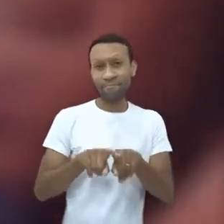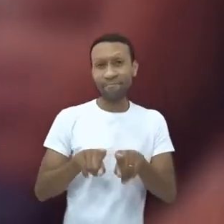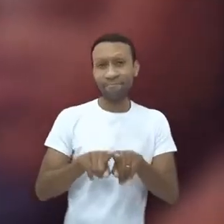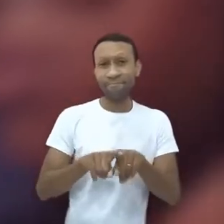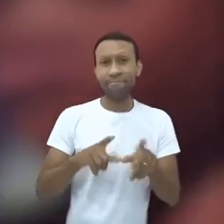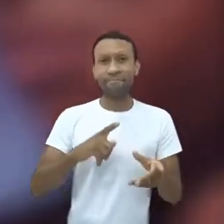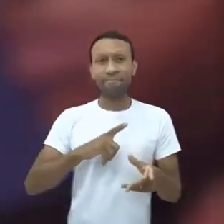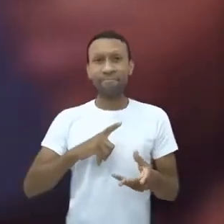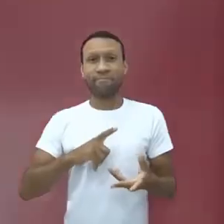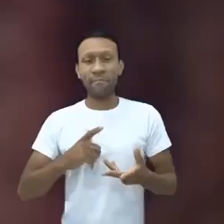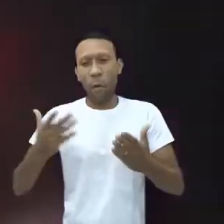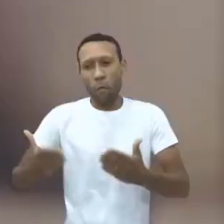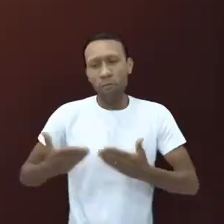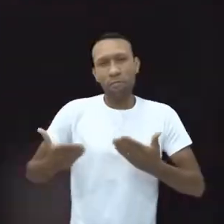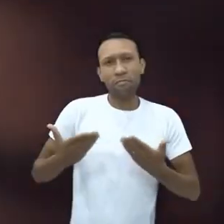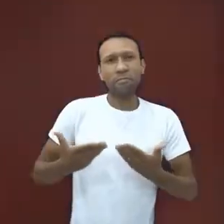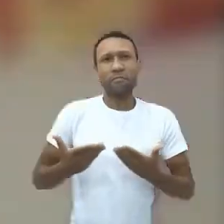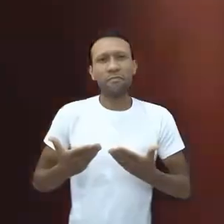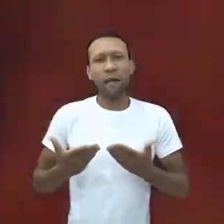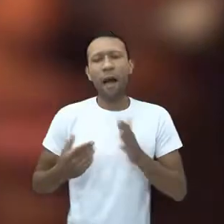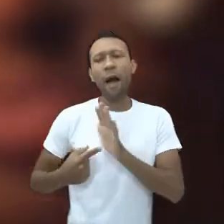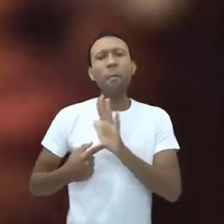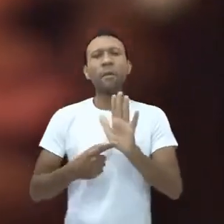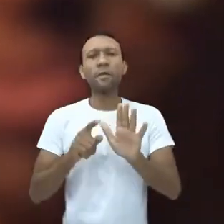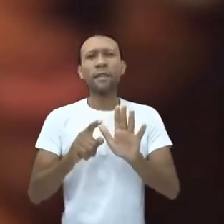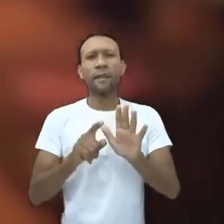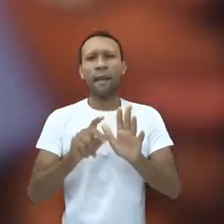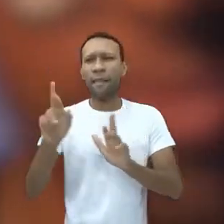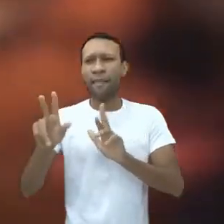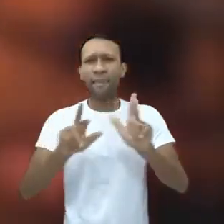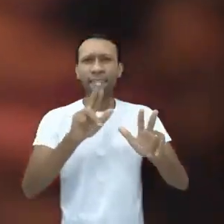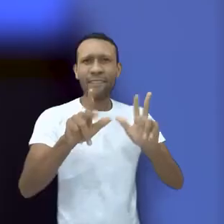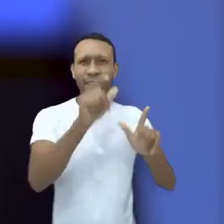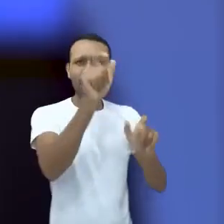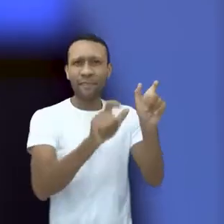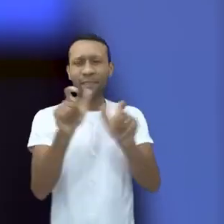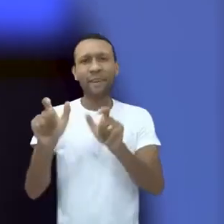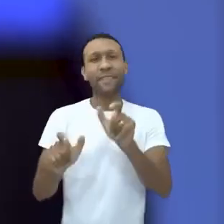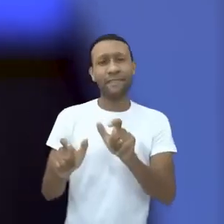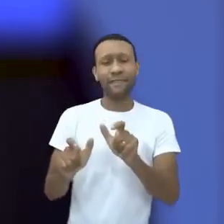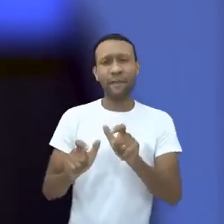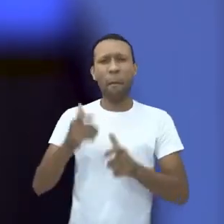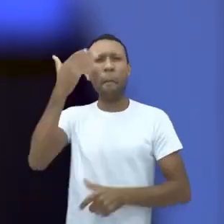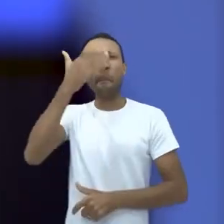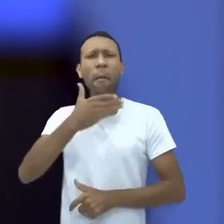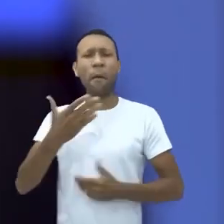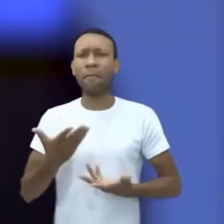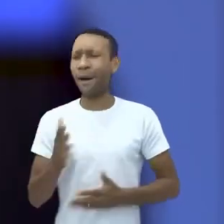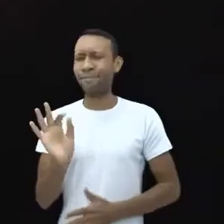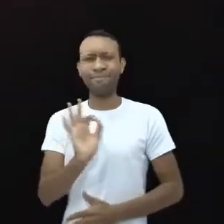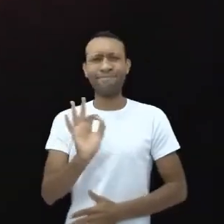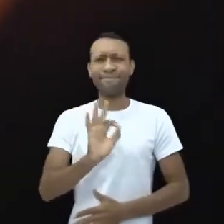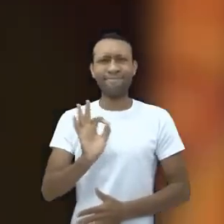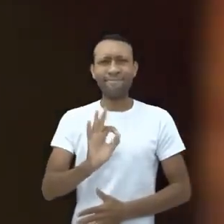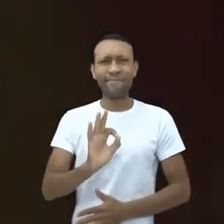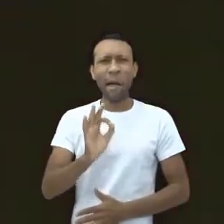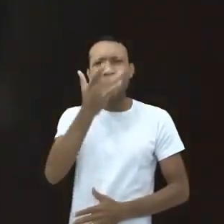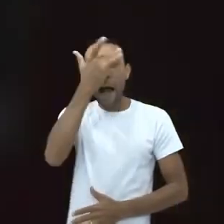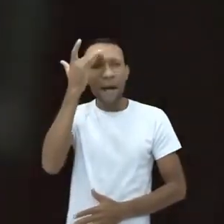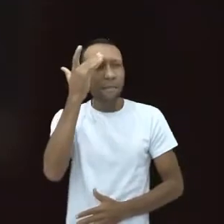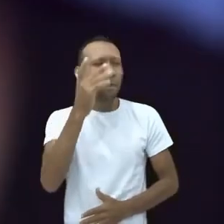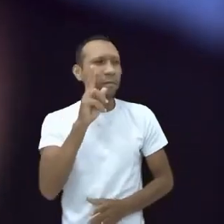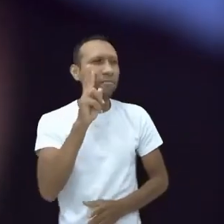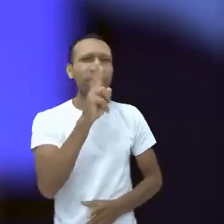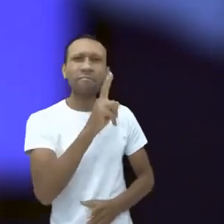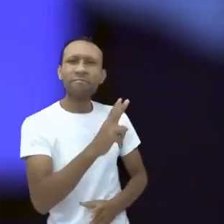ter um feed inspirador vai mostrar pra você que todo mundo é diferente. Ninguém tá ali pra provar nada, sabe? A galera tá